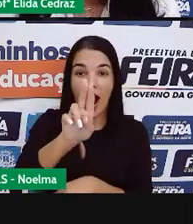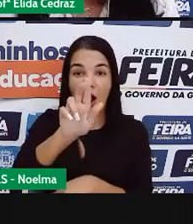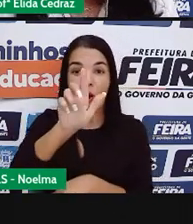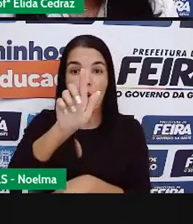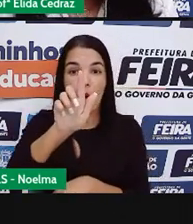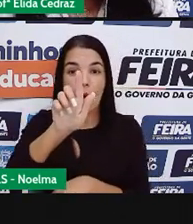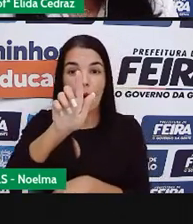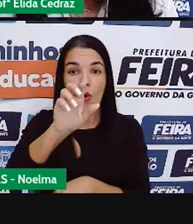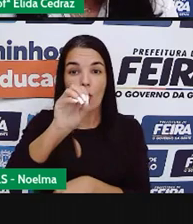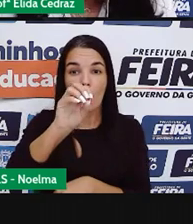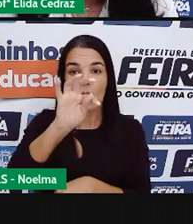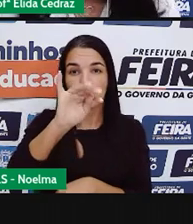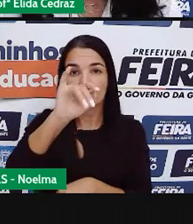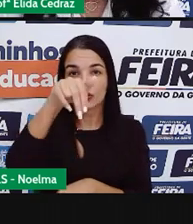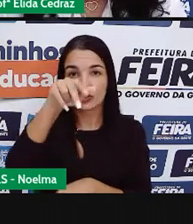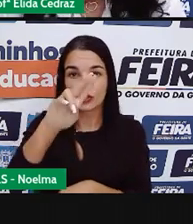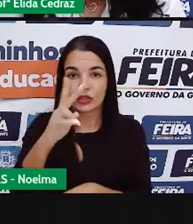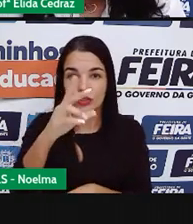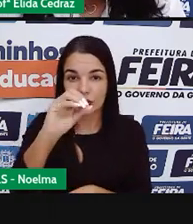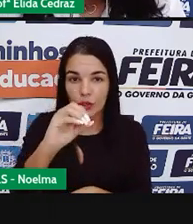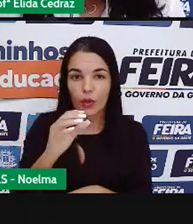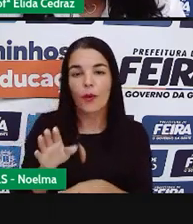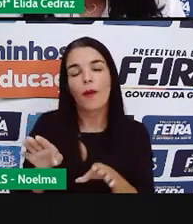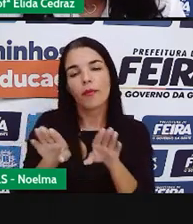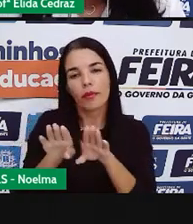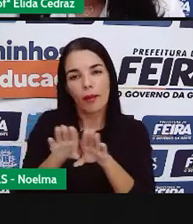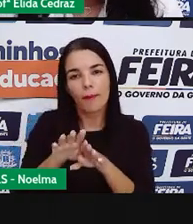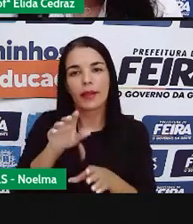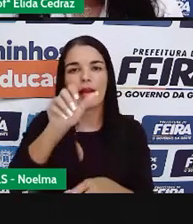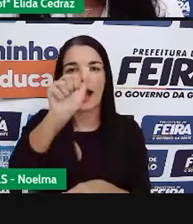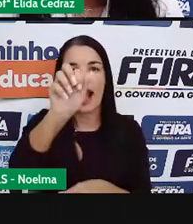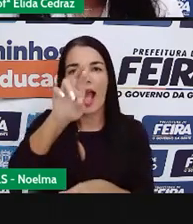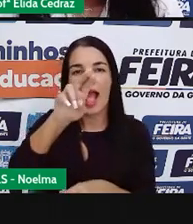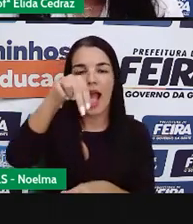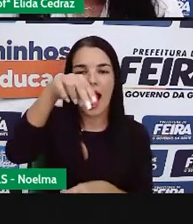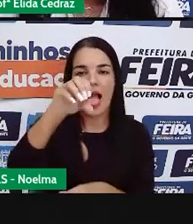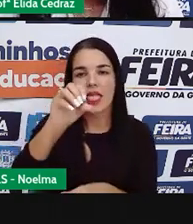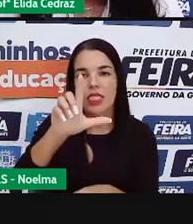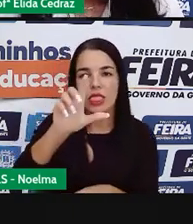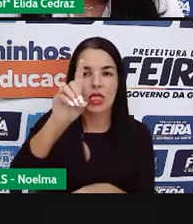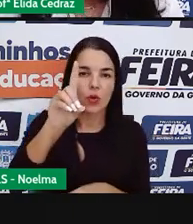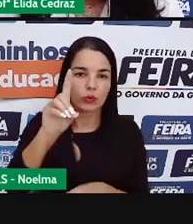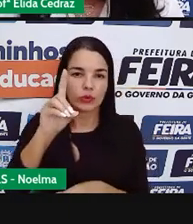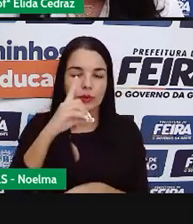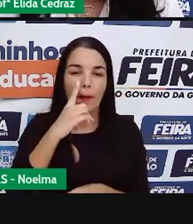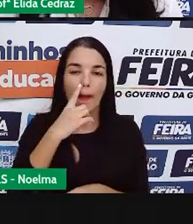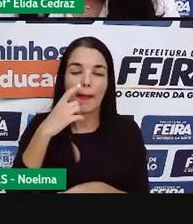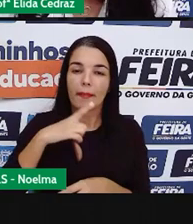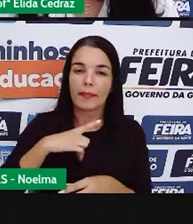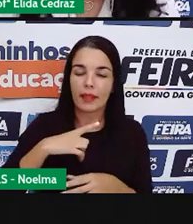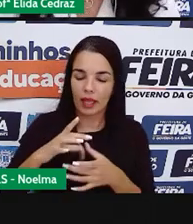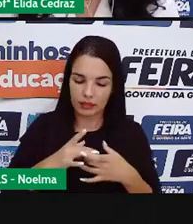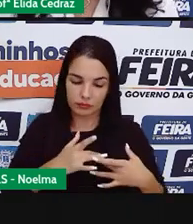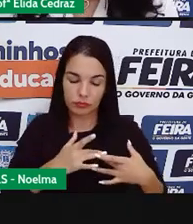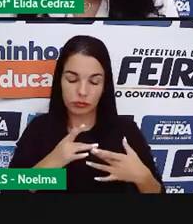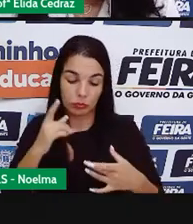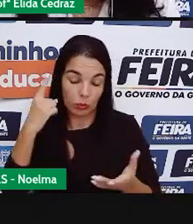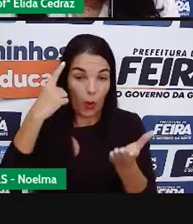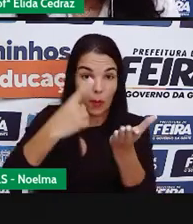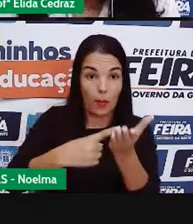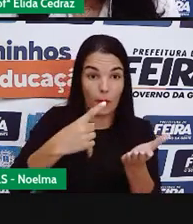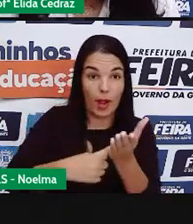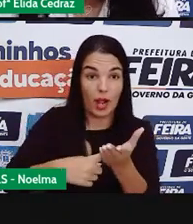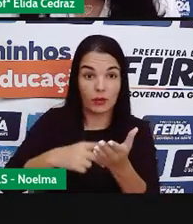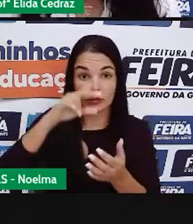mota, Bernardino Bahia e Arnol Silva. Eles deixaram marcos históricos, como o